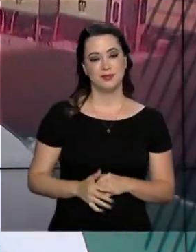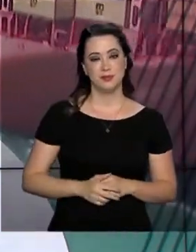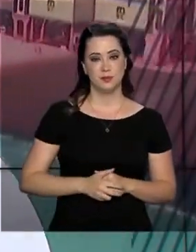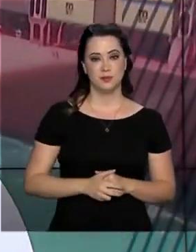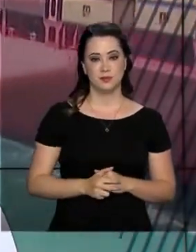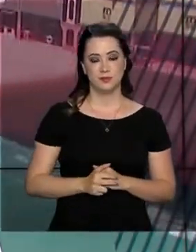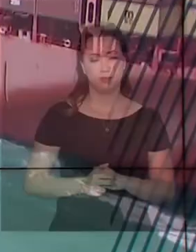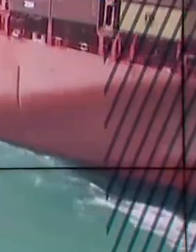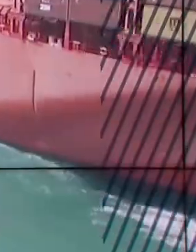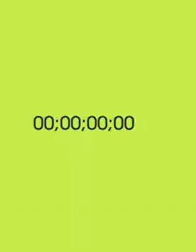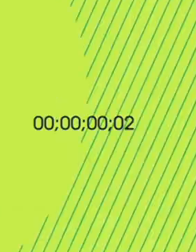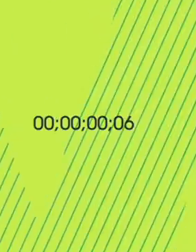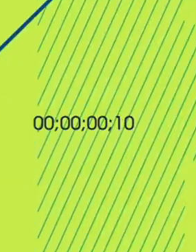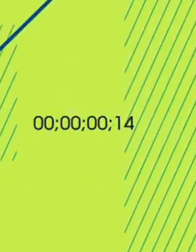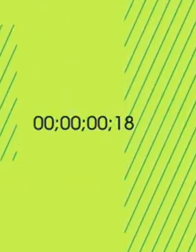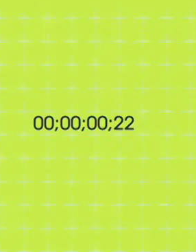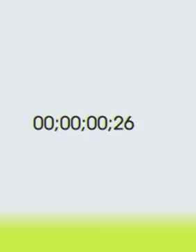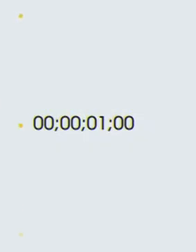edição.